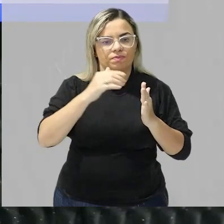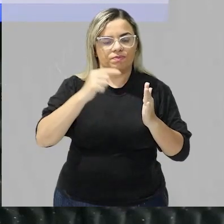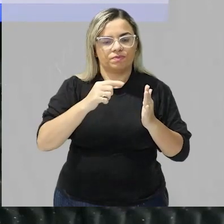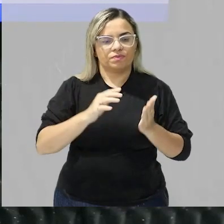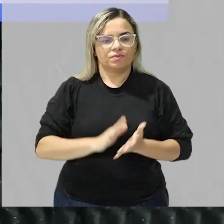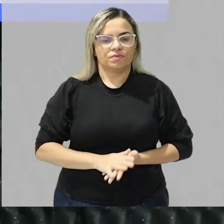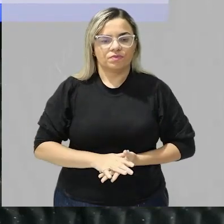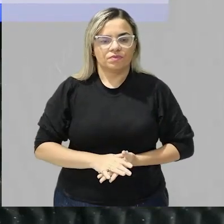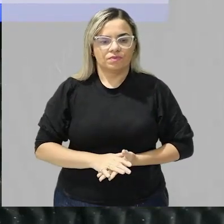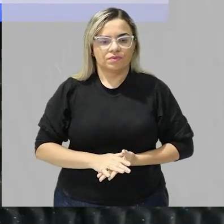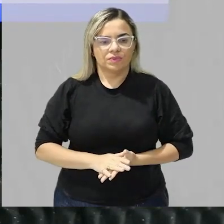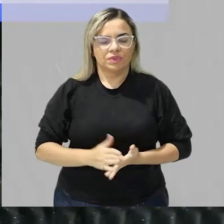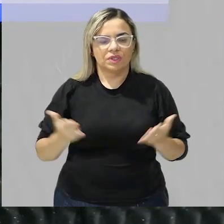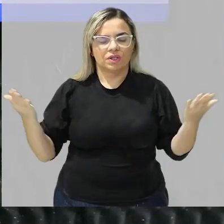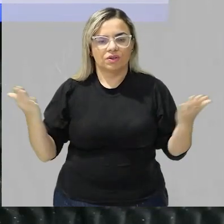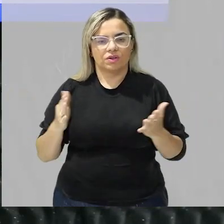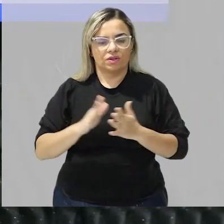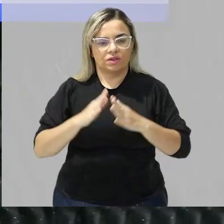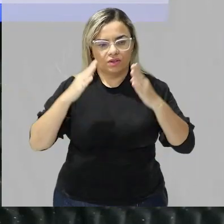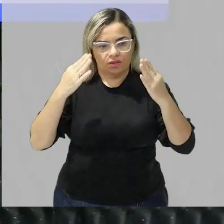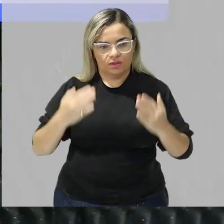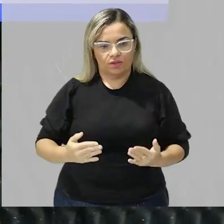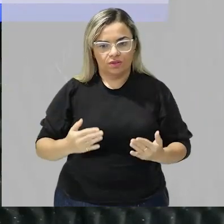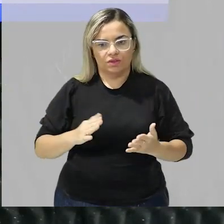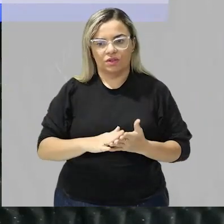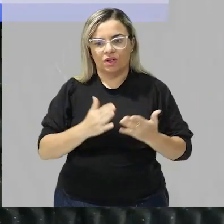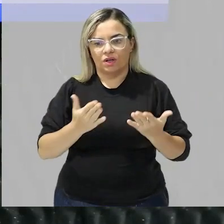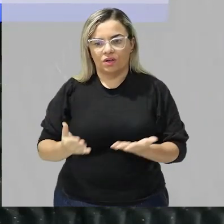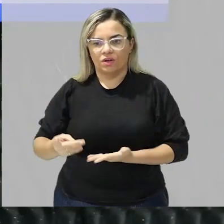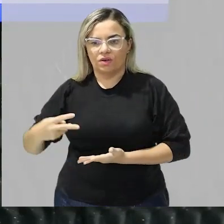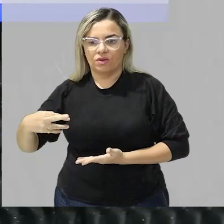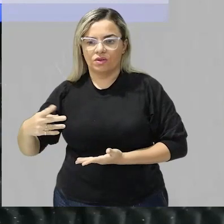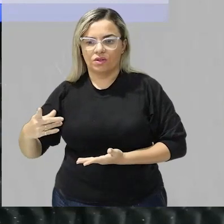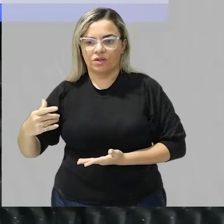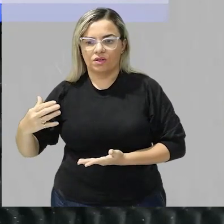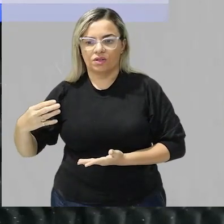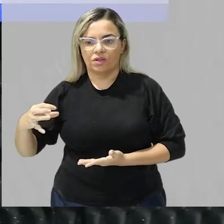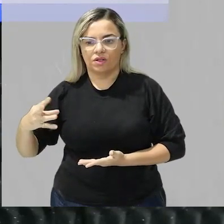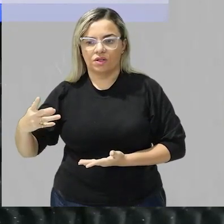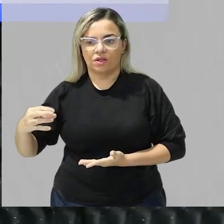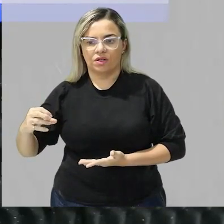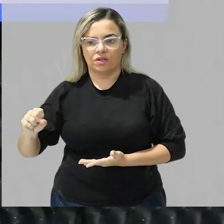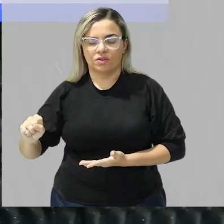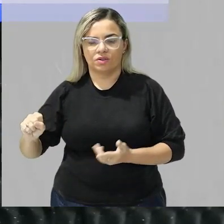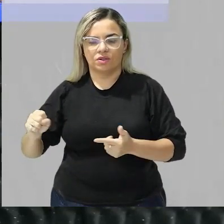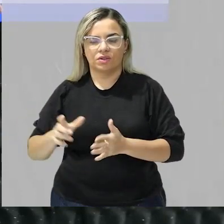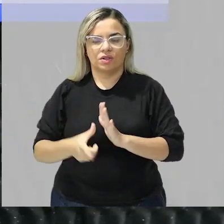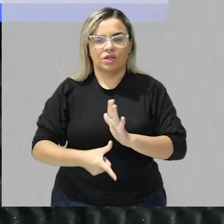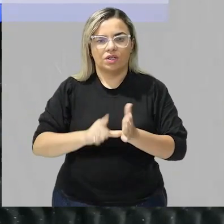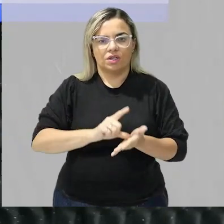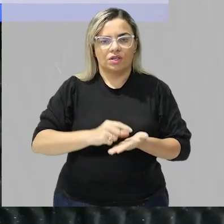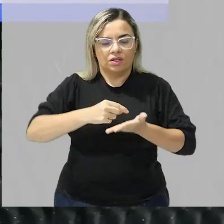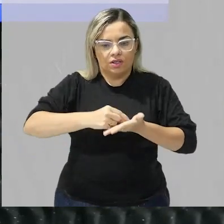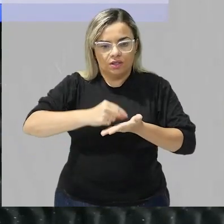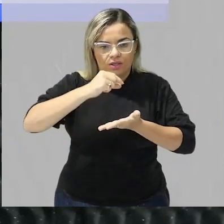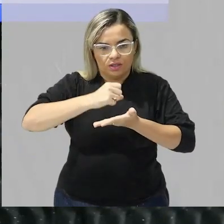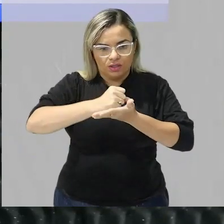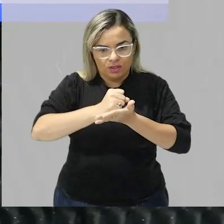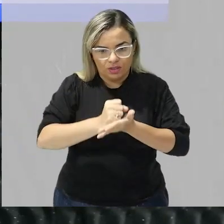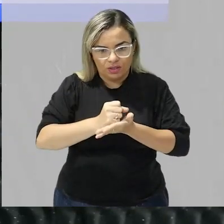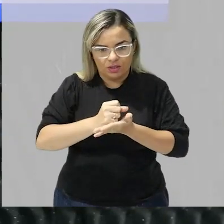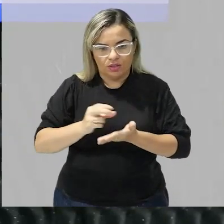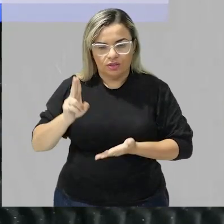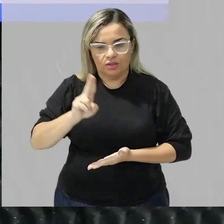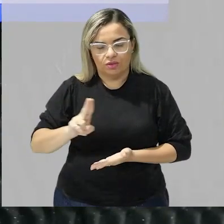vamos analisar os triglicerídeos veja antes de tomar o medicamento eu vou voltar aqui